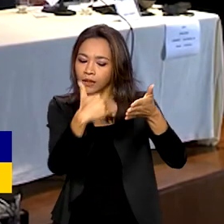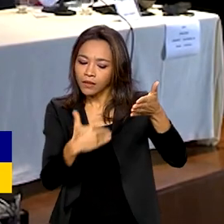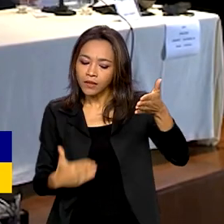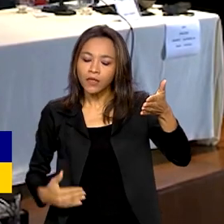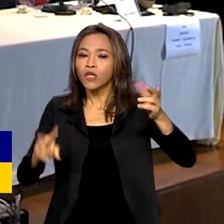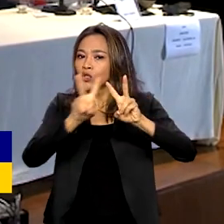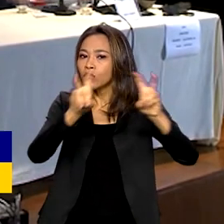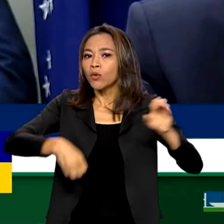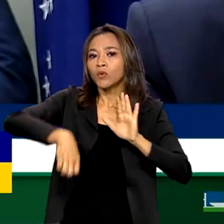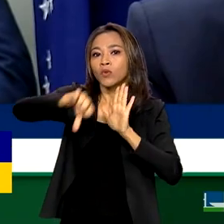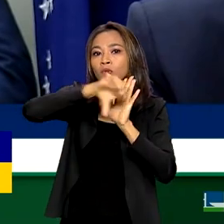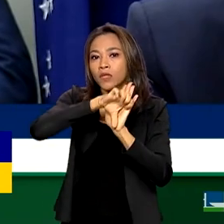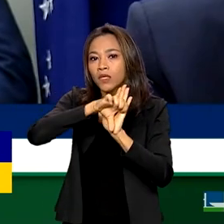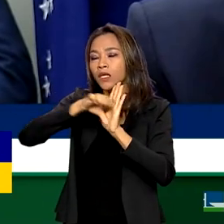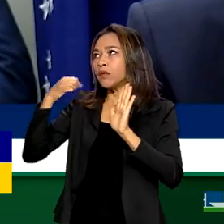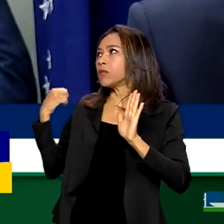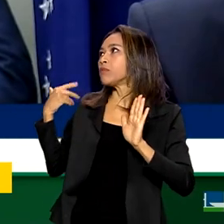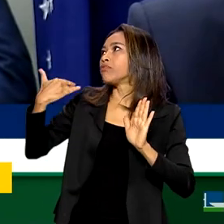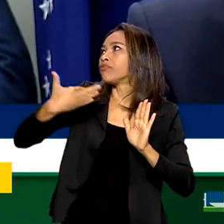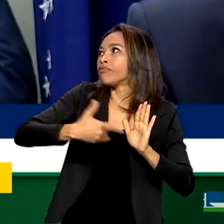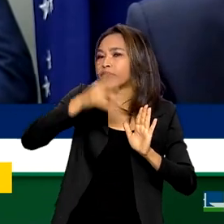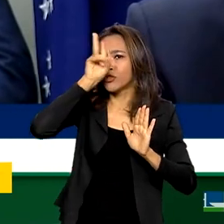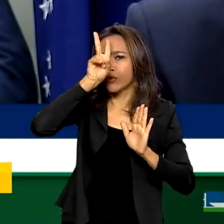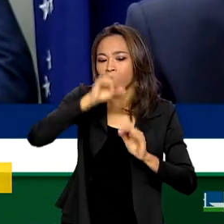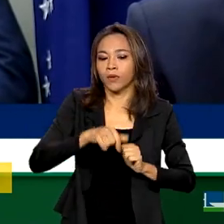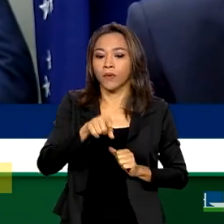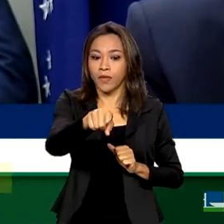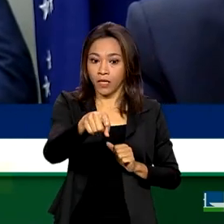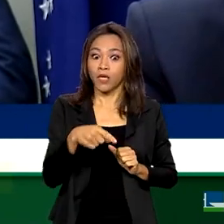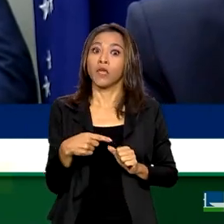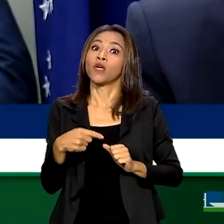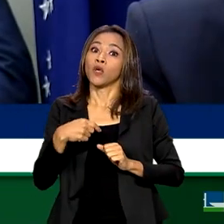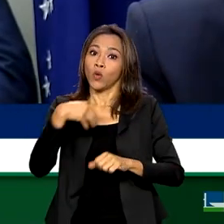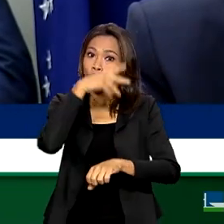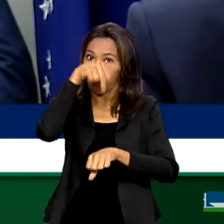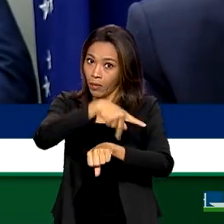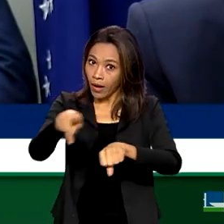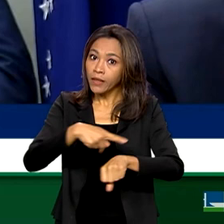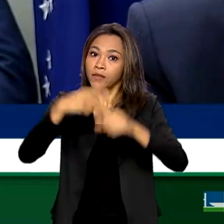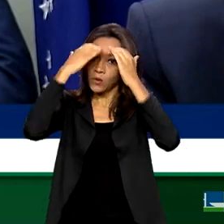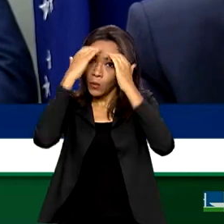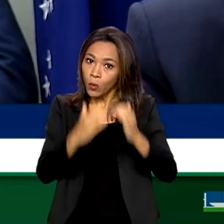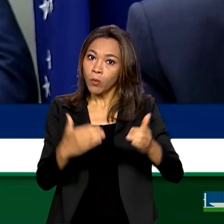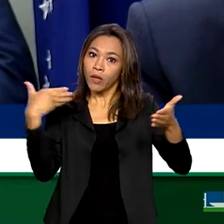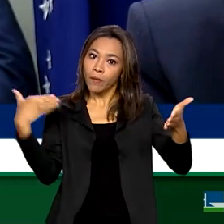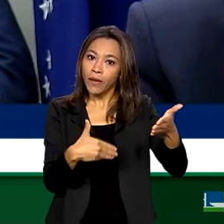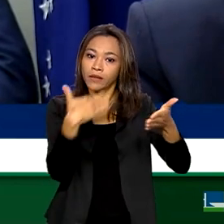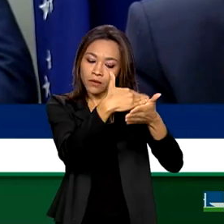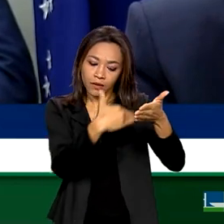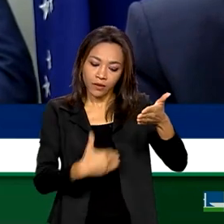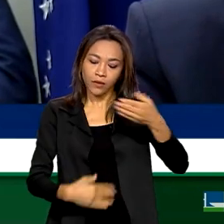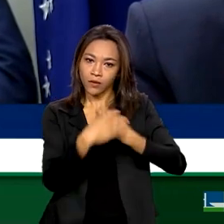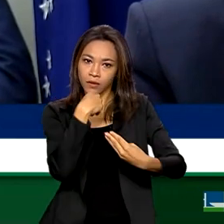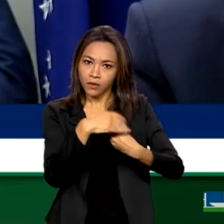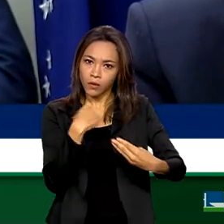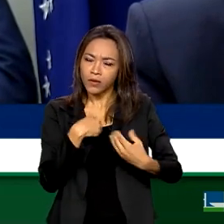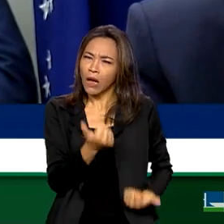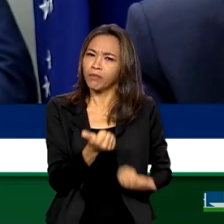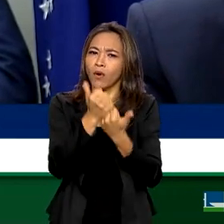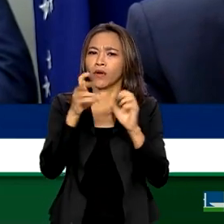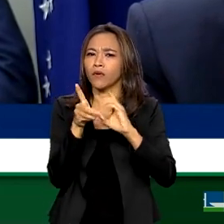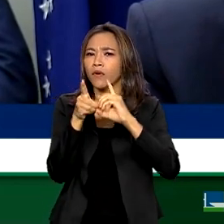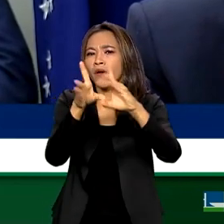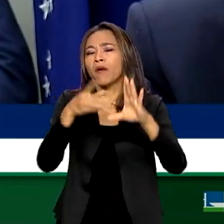crimes históricos. Que o Estado brasileiro cumpra com essas recomendações, fortaleça a nossa democracia para que a gente evite novos